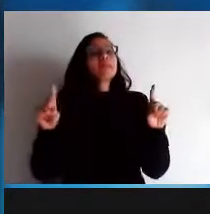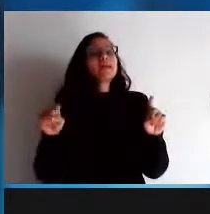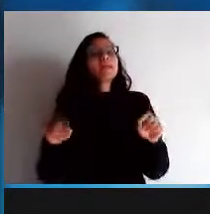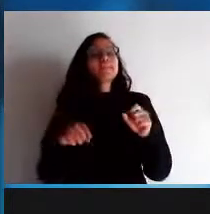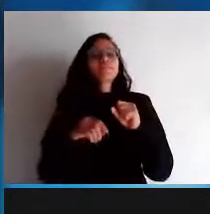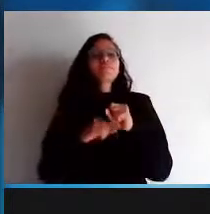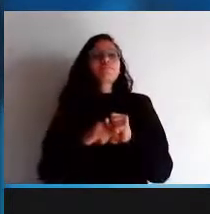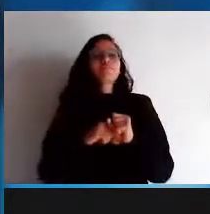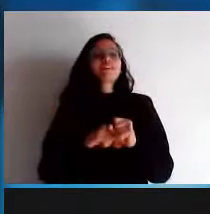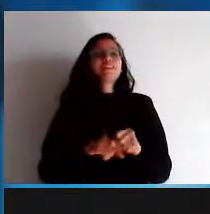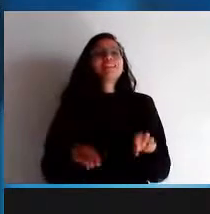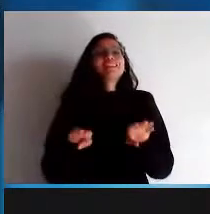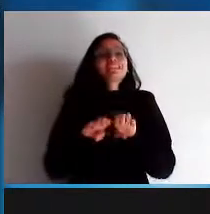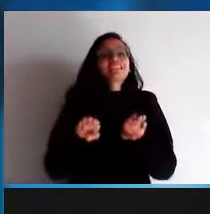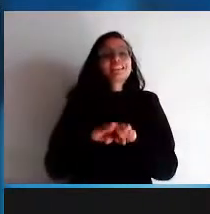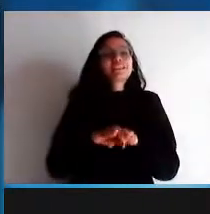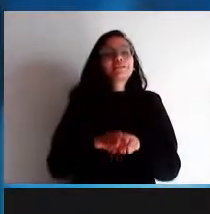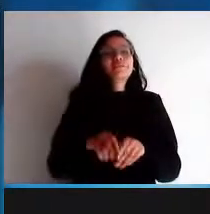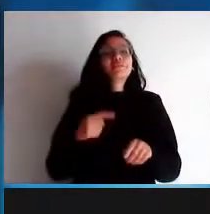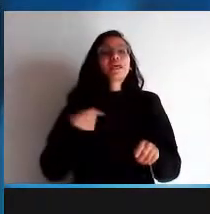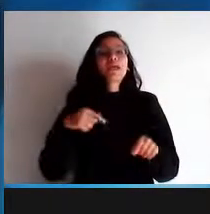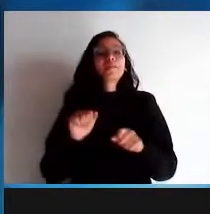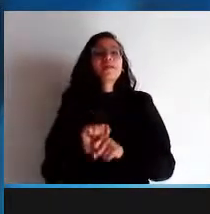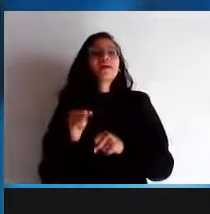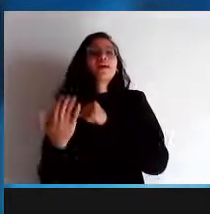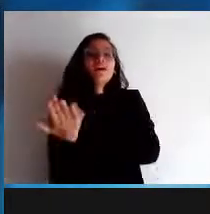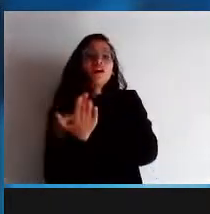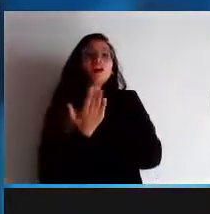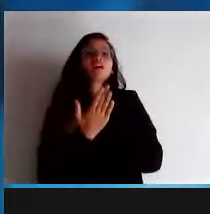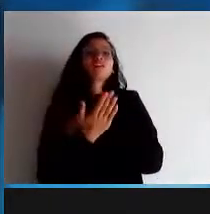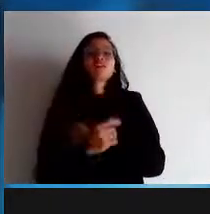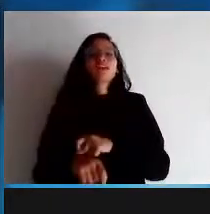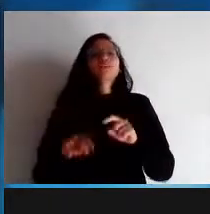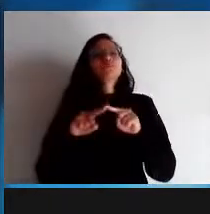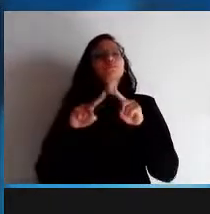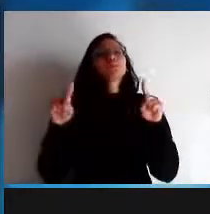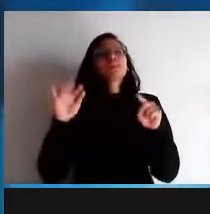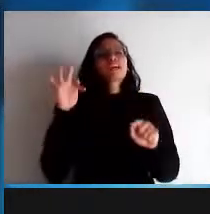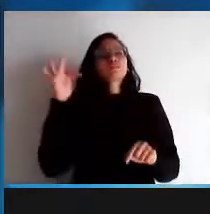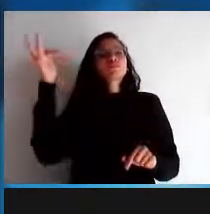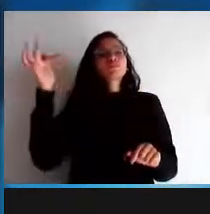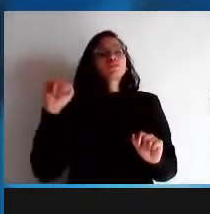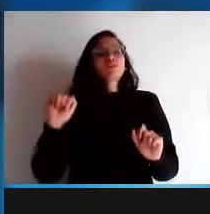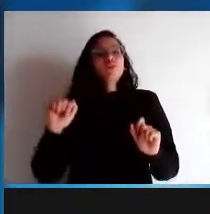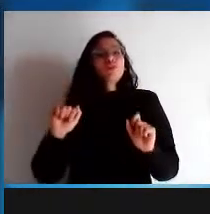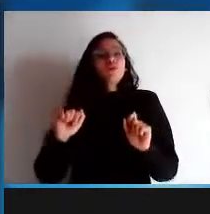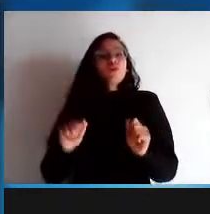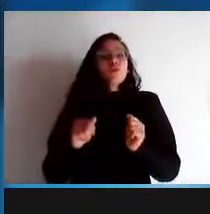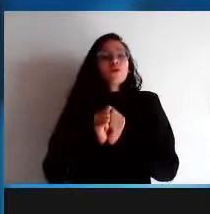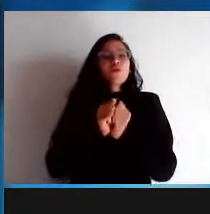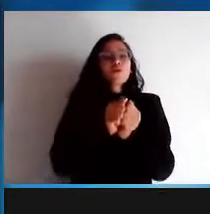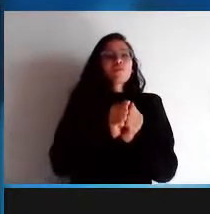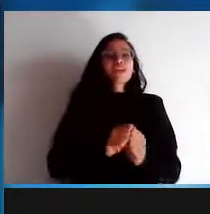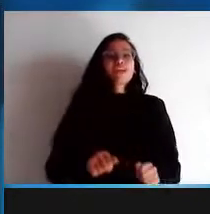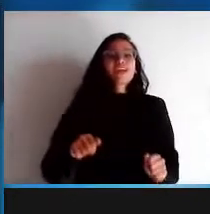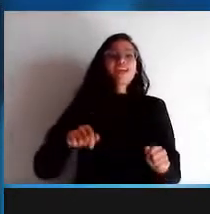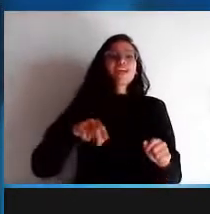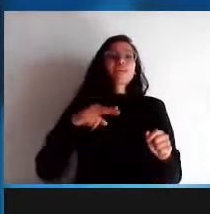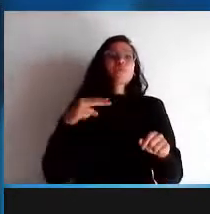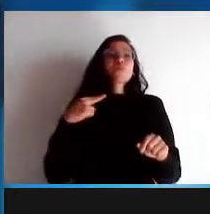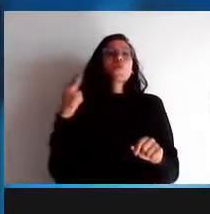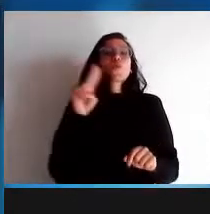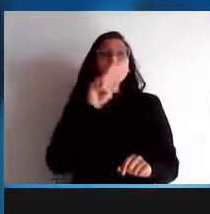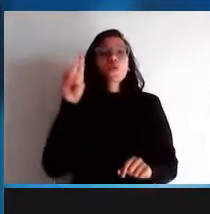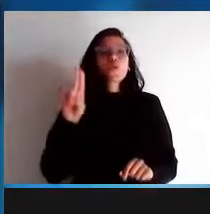mas também para proteger indivíduos de governos que ficam que utilizam a computação